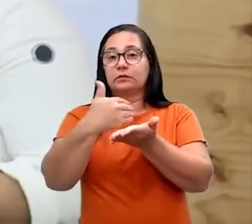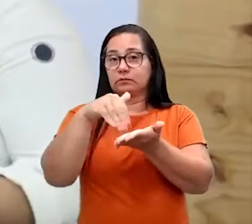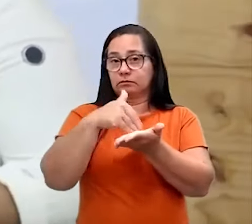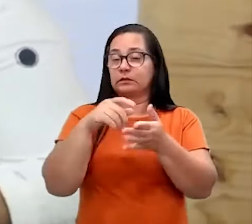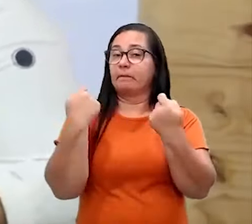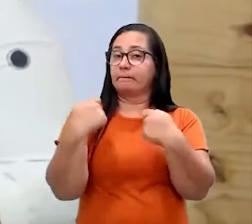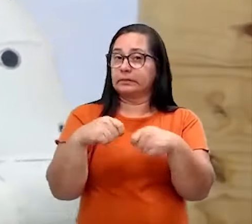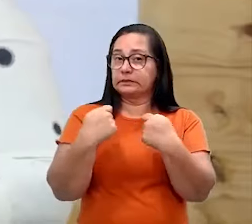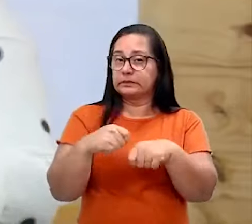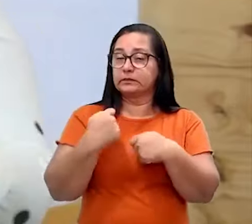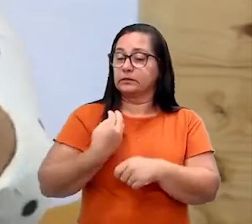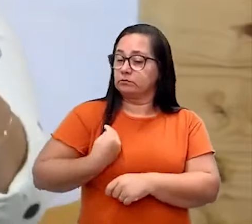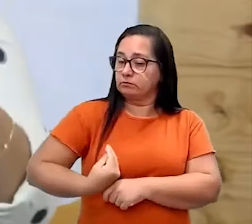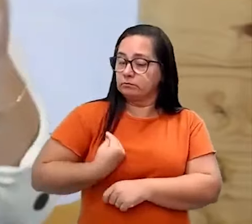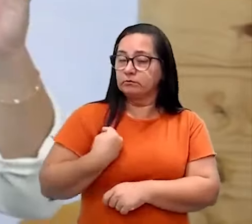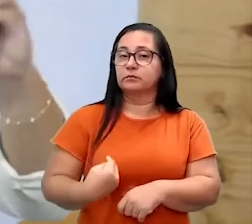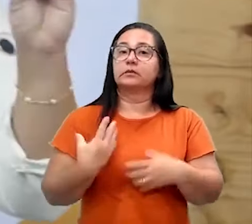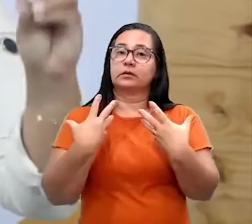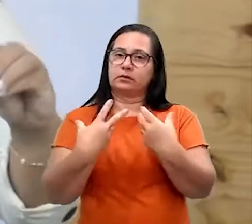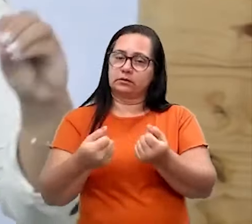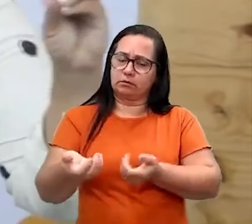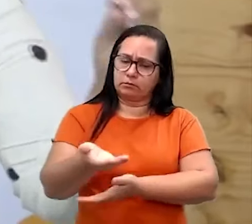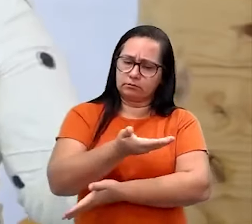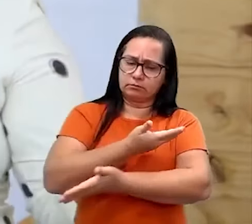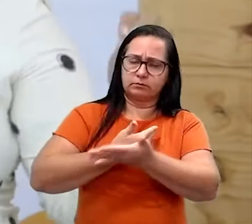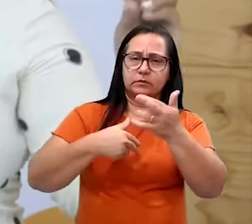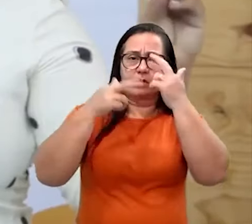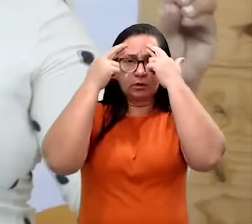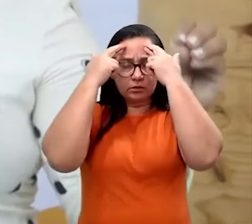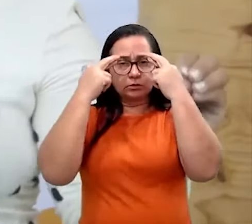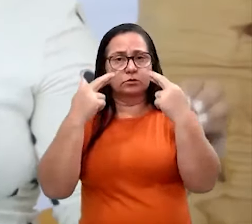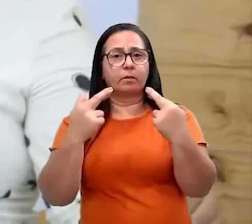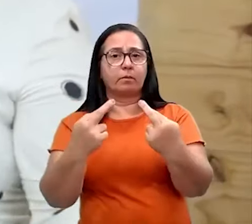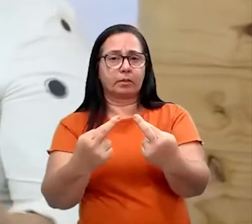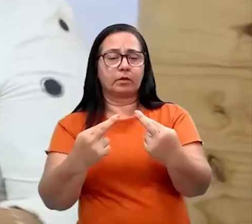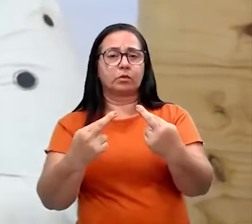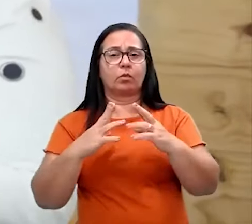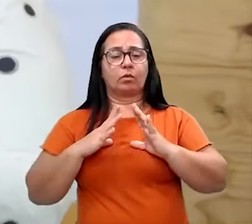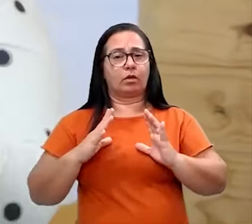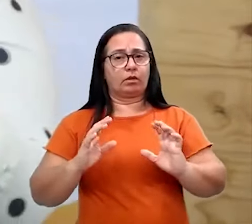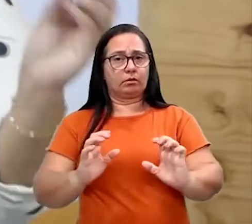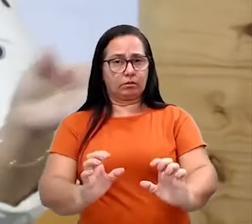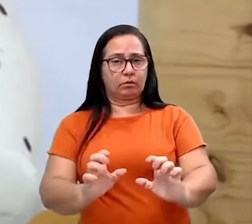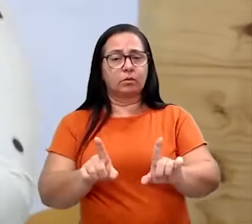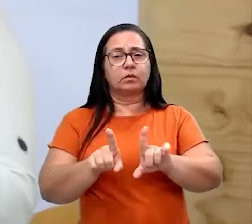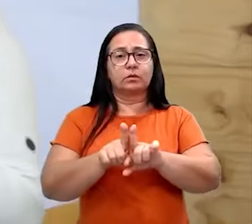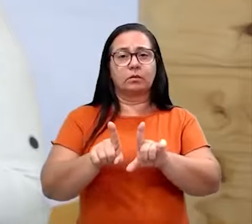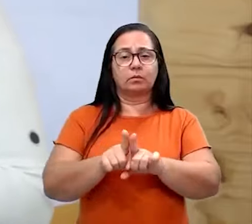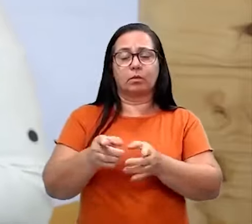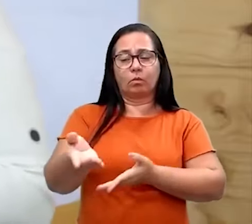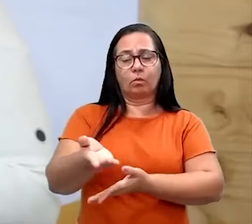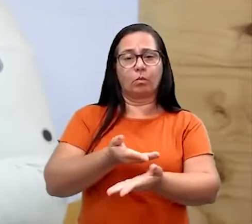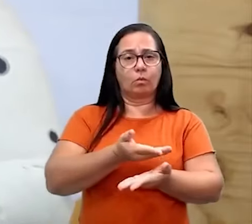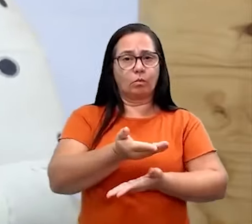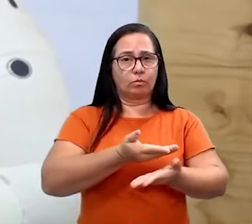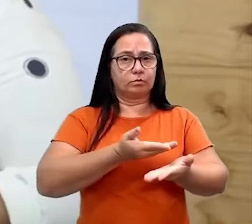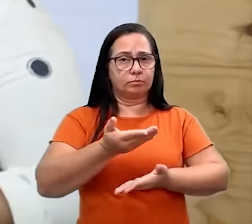conviver com elas, né? Havendo sempre essa questão do respeito ético uns com os outros.